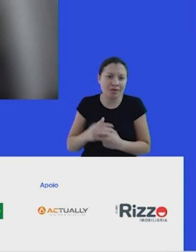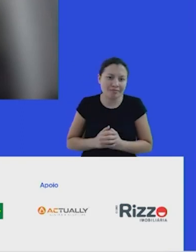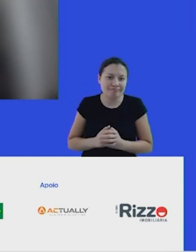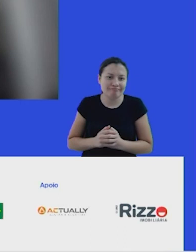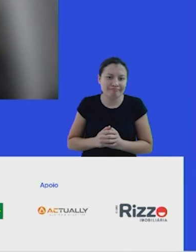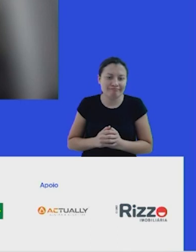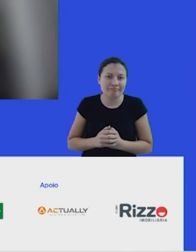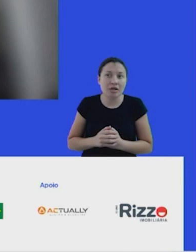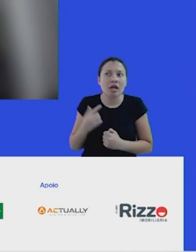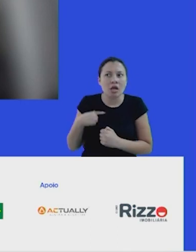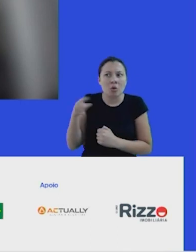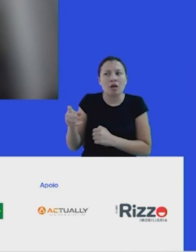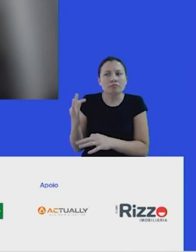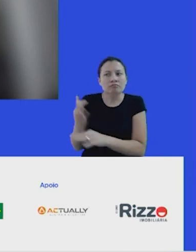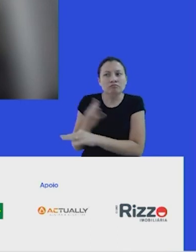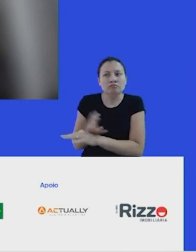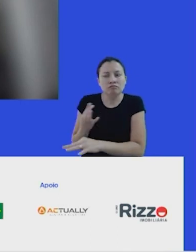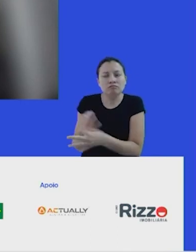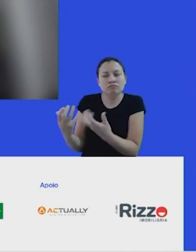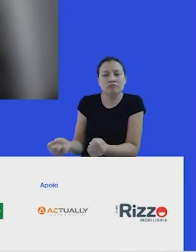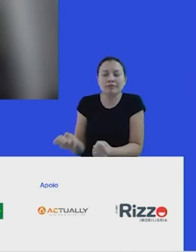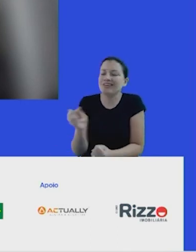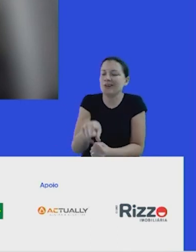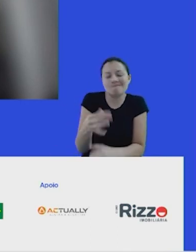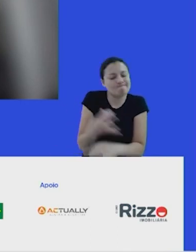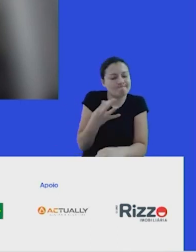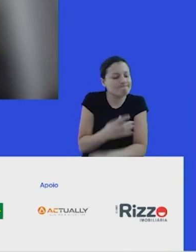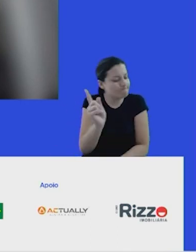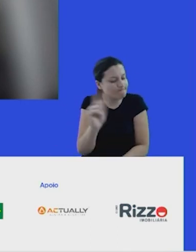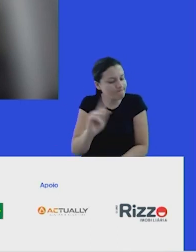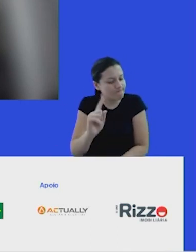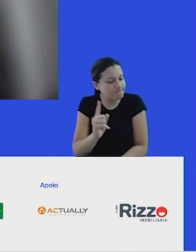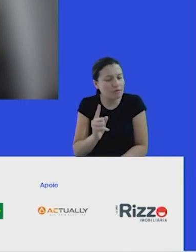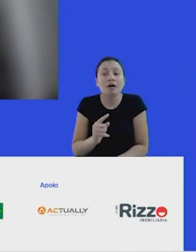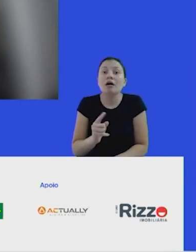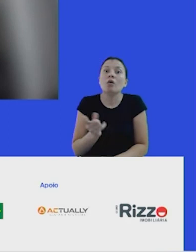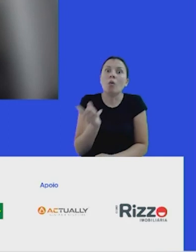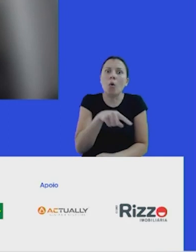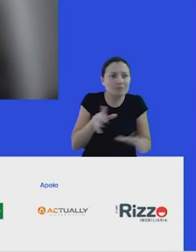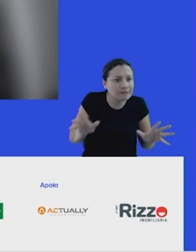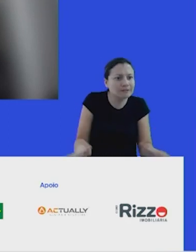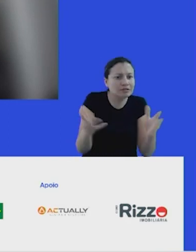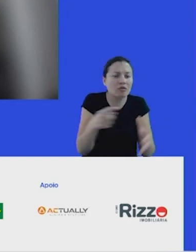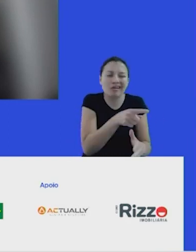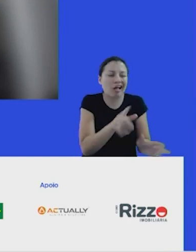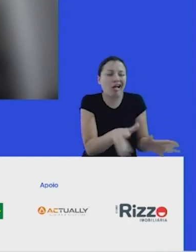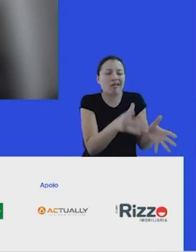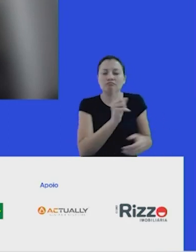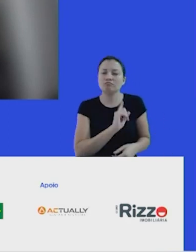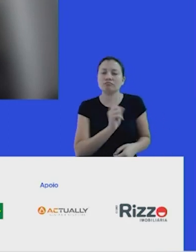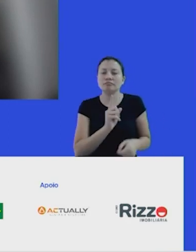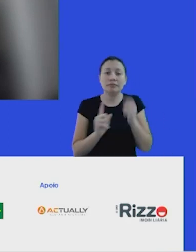o que que a gente não tolera, o que que a gente incentiva e desincentiva. Então, acho que essa é uma bela de uma pergunta para de fato olhar